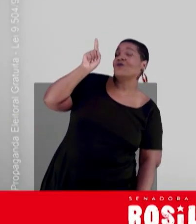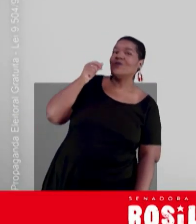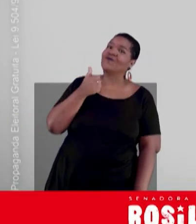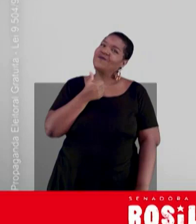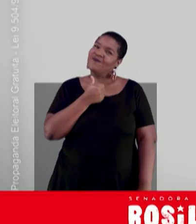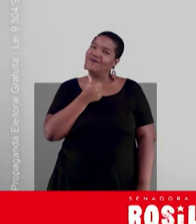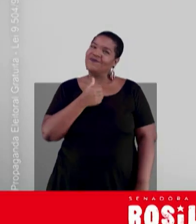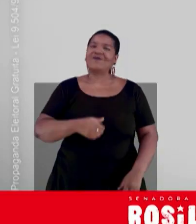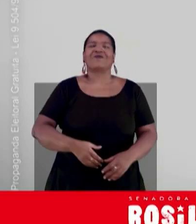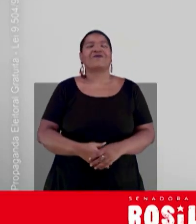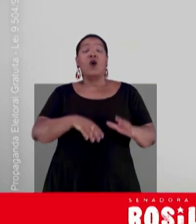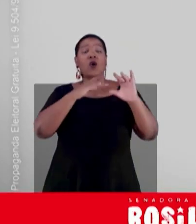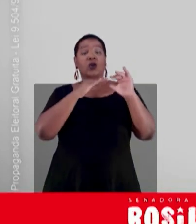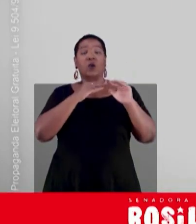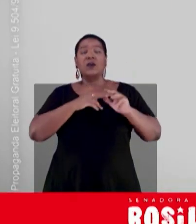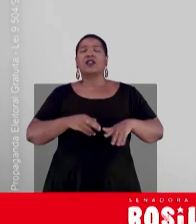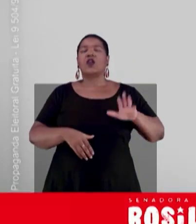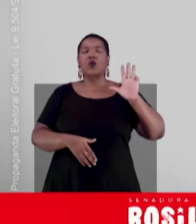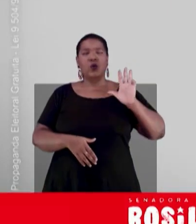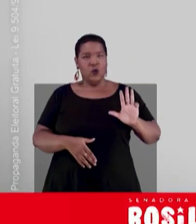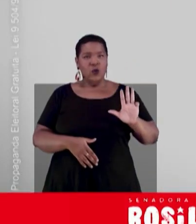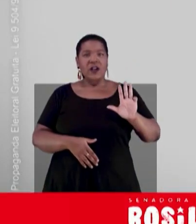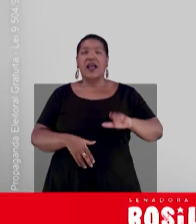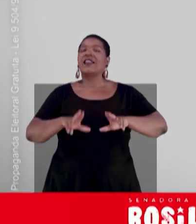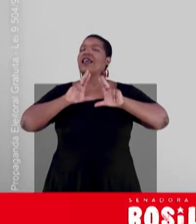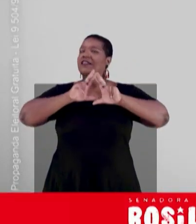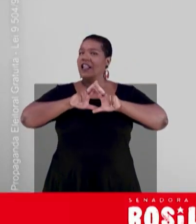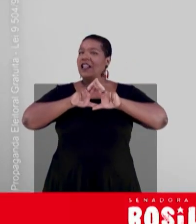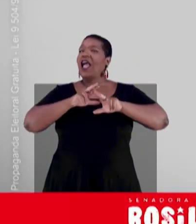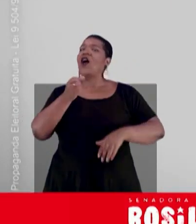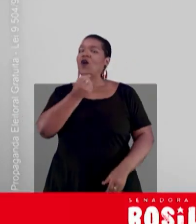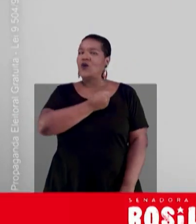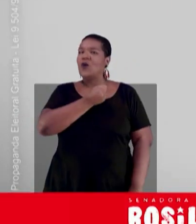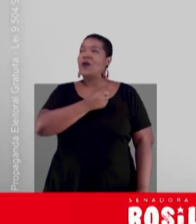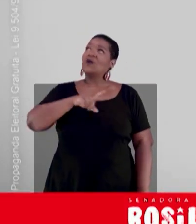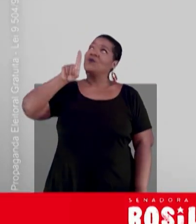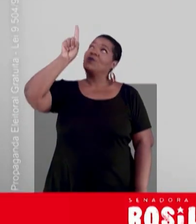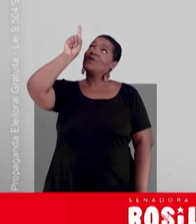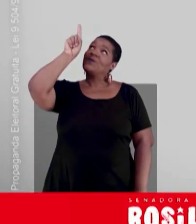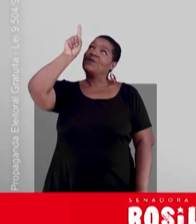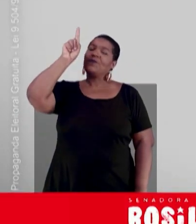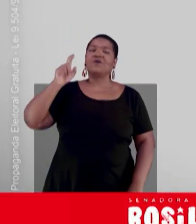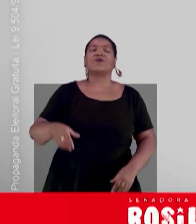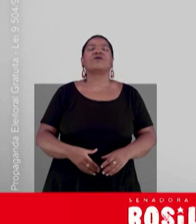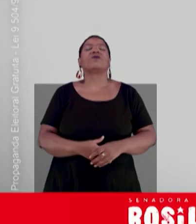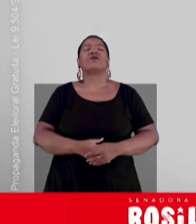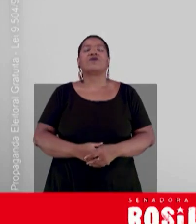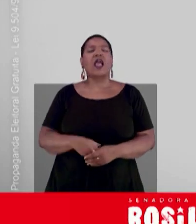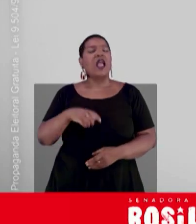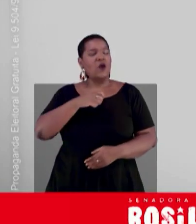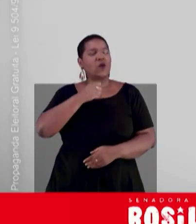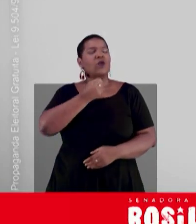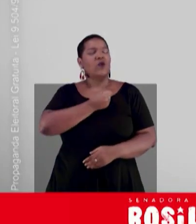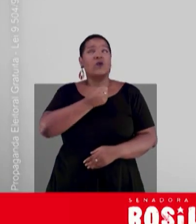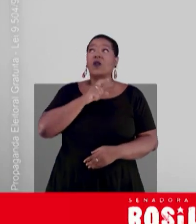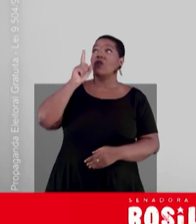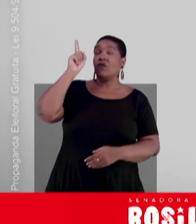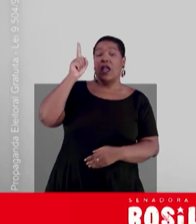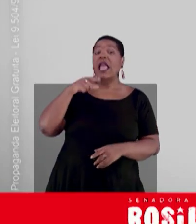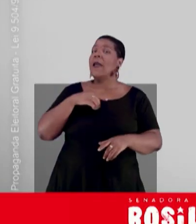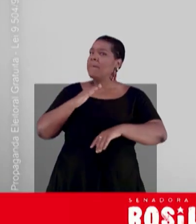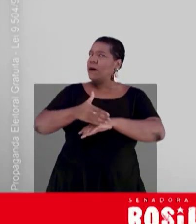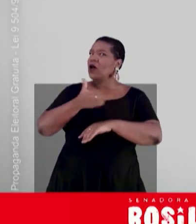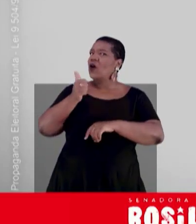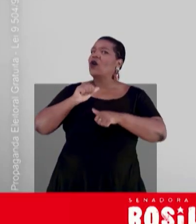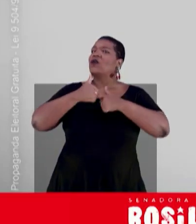-3-2-1. O trompetista do Lula na Série DF. Fabiano Trompetista, 13-007. João Dão, pela melhoria